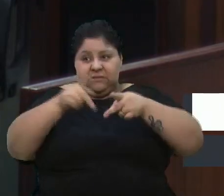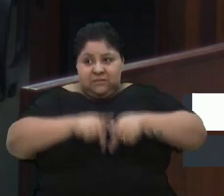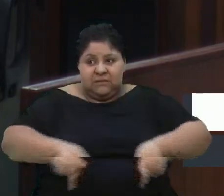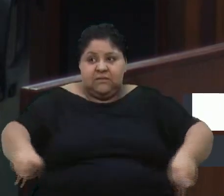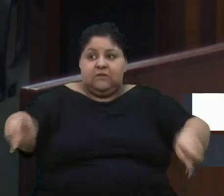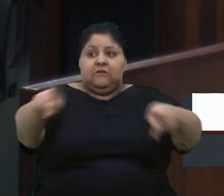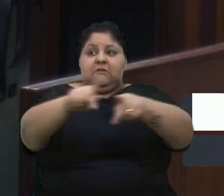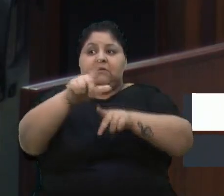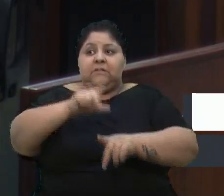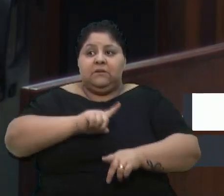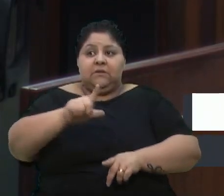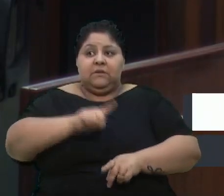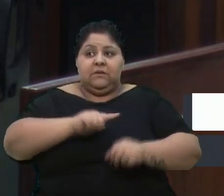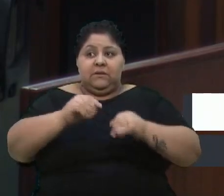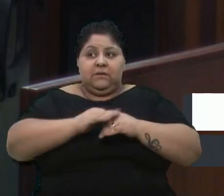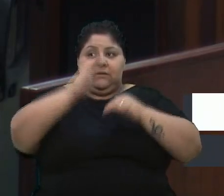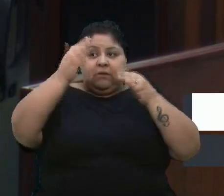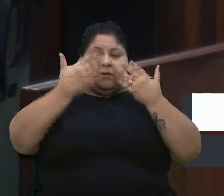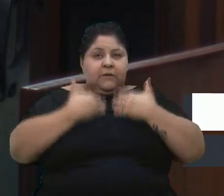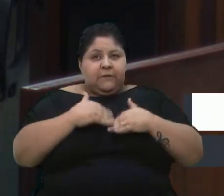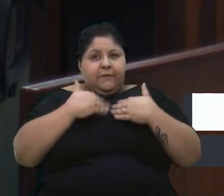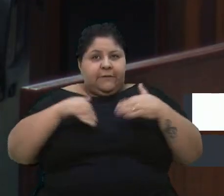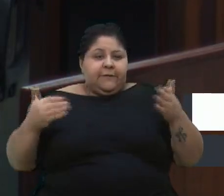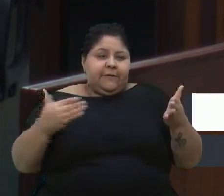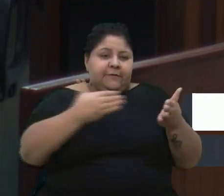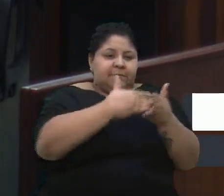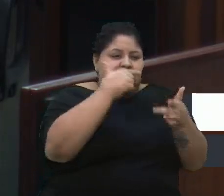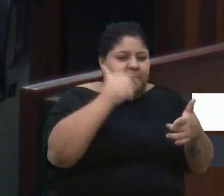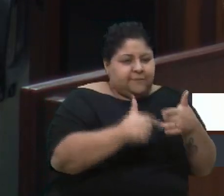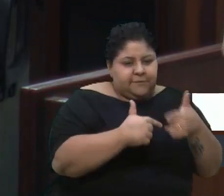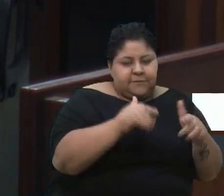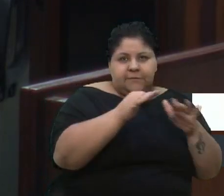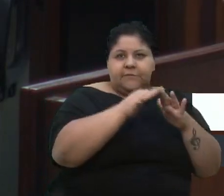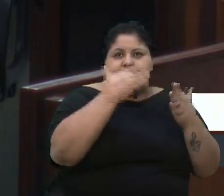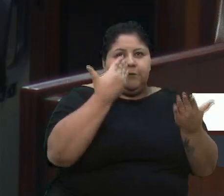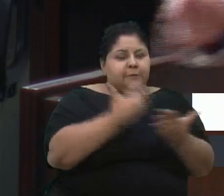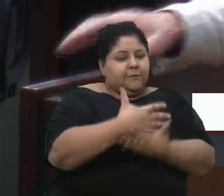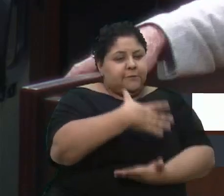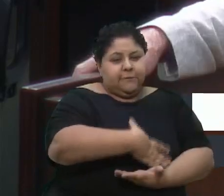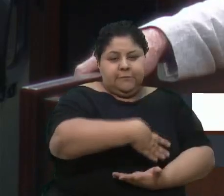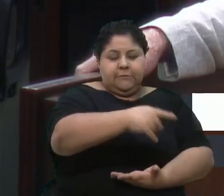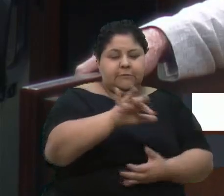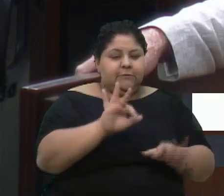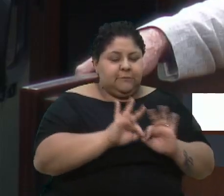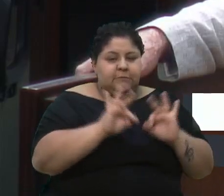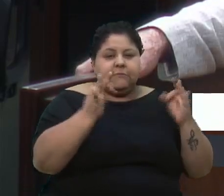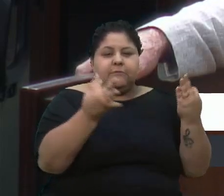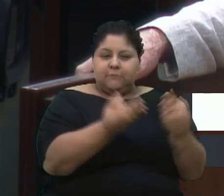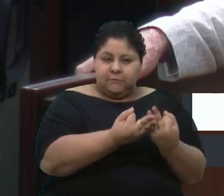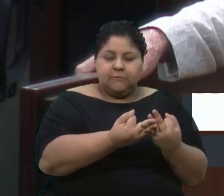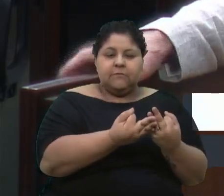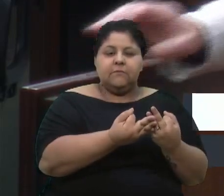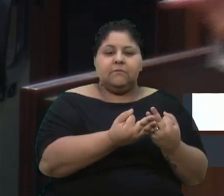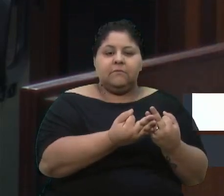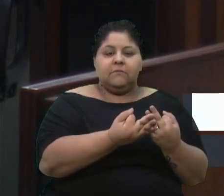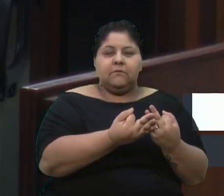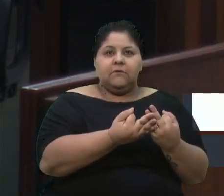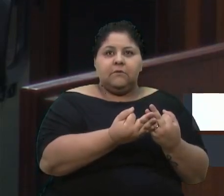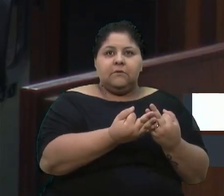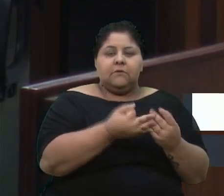terá mais tranquilidade para ir ao trabalho, para ir à escola, os filhos e familiares, porque eles